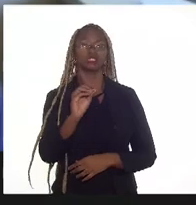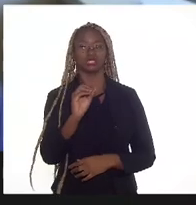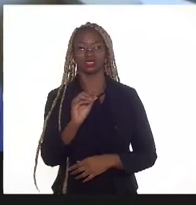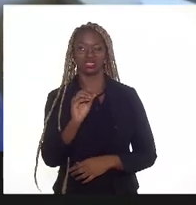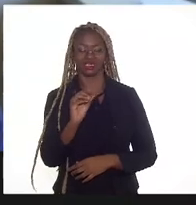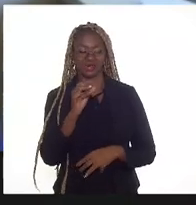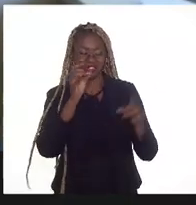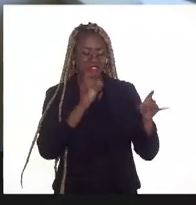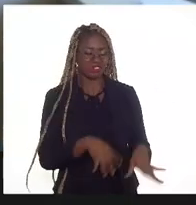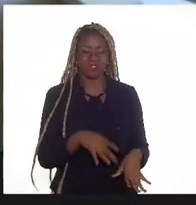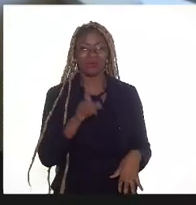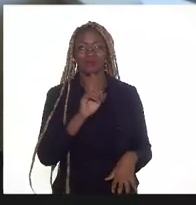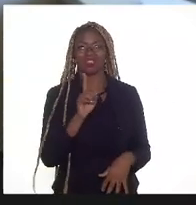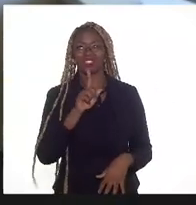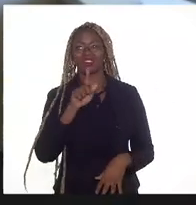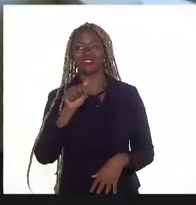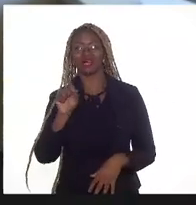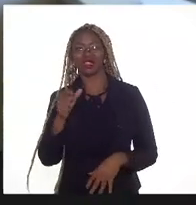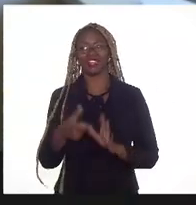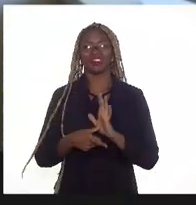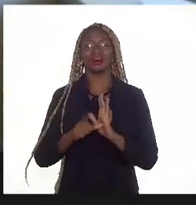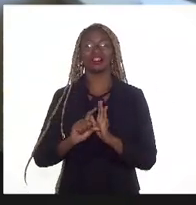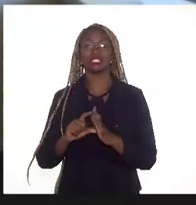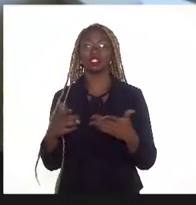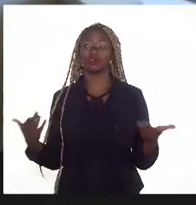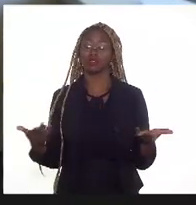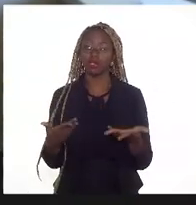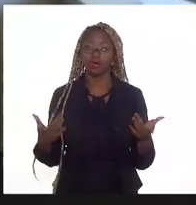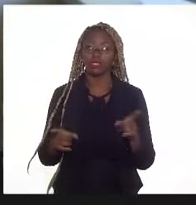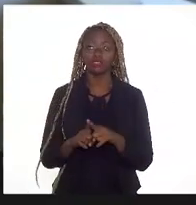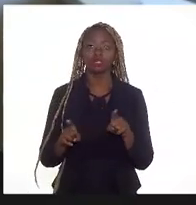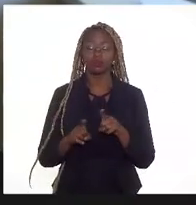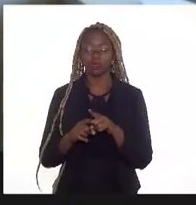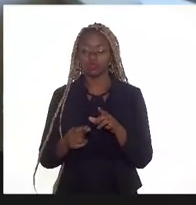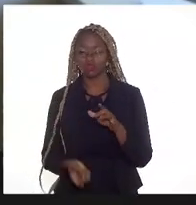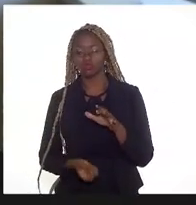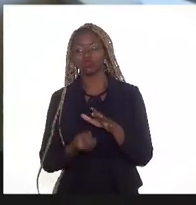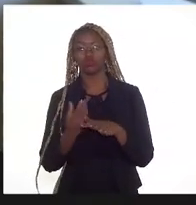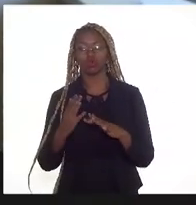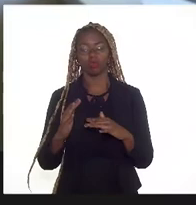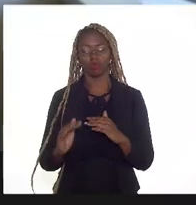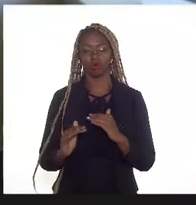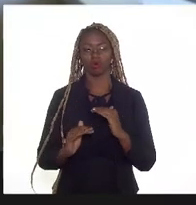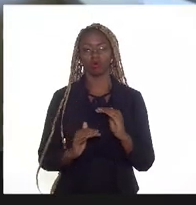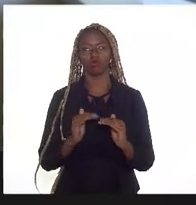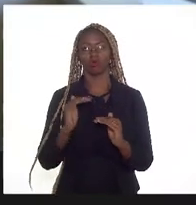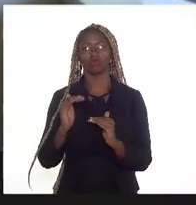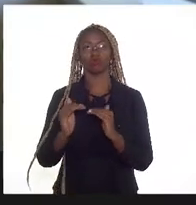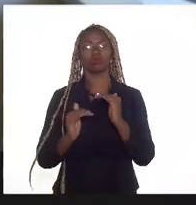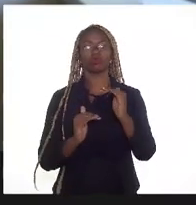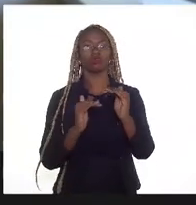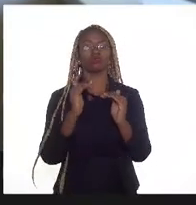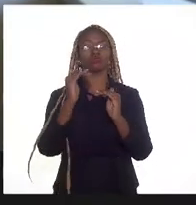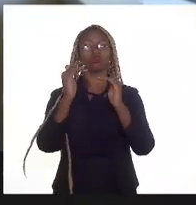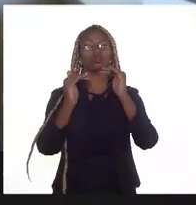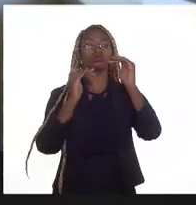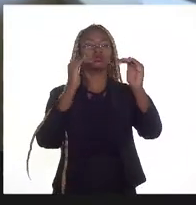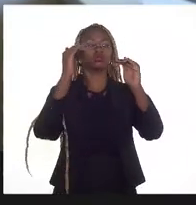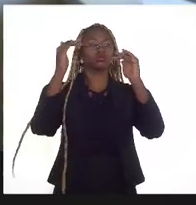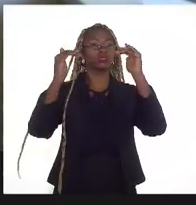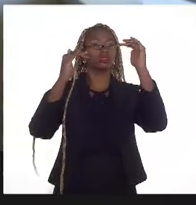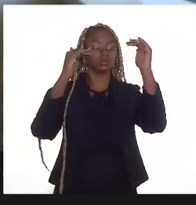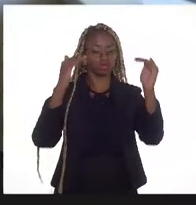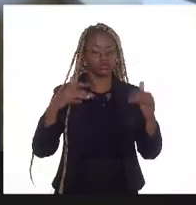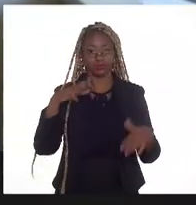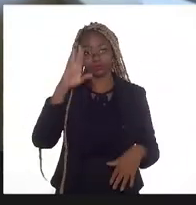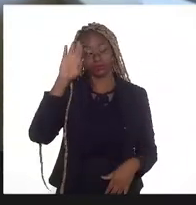e veio de um crescimento muito grande, principalmente